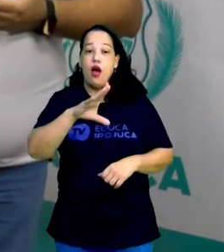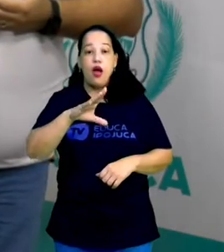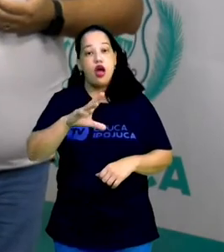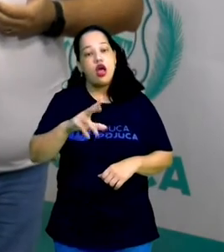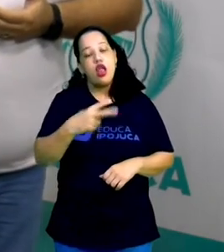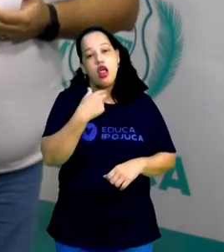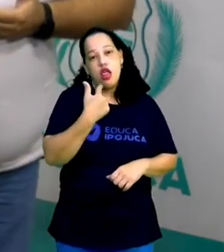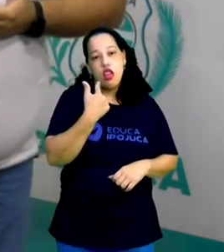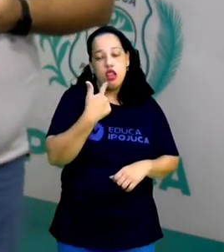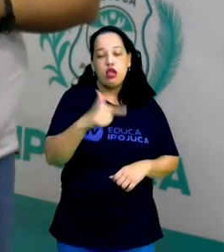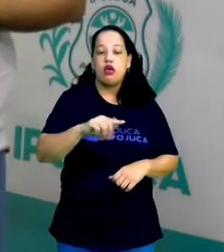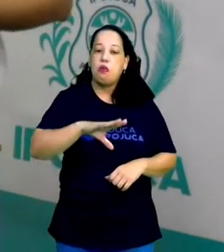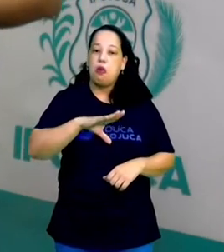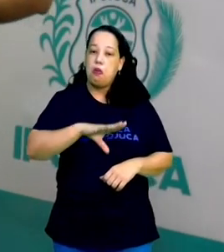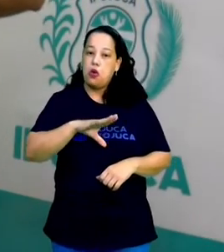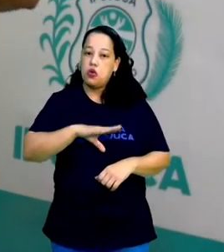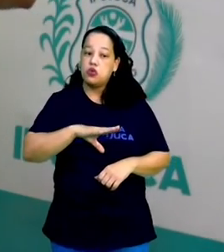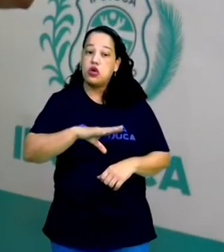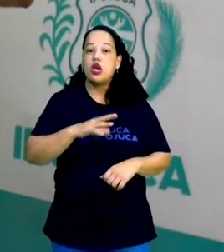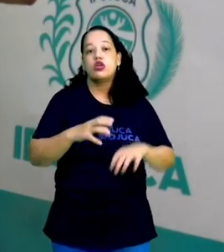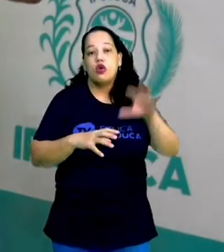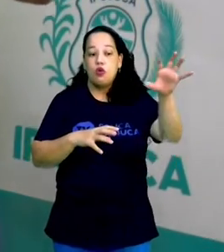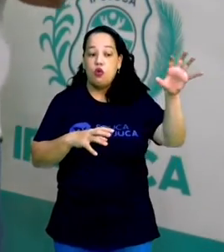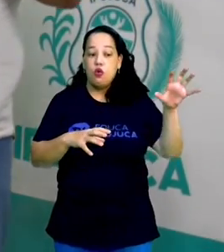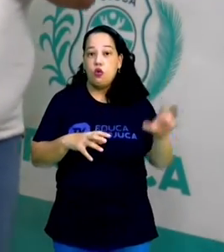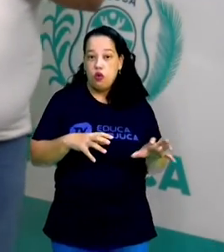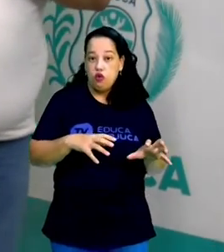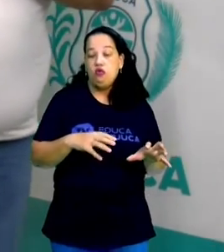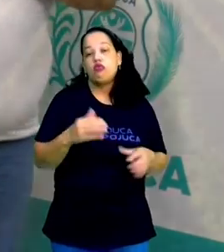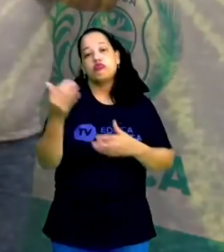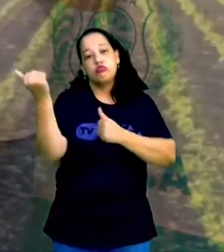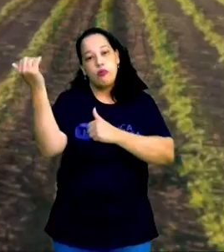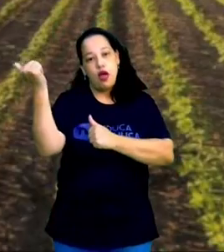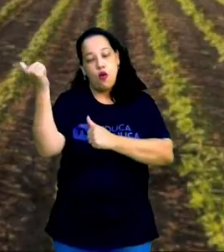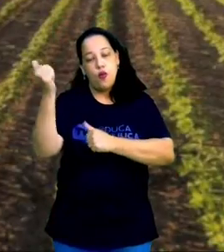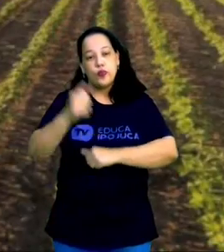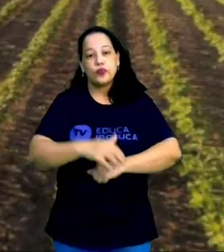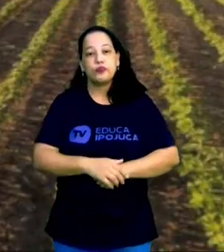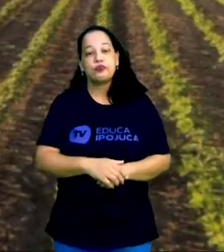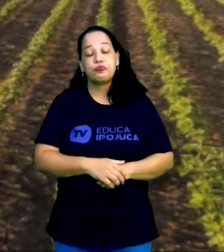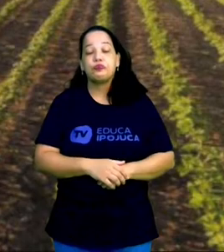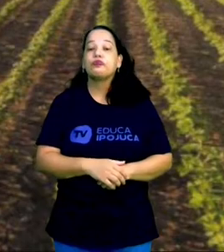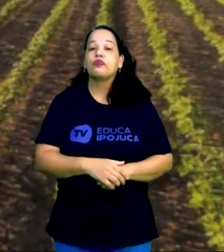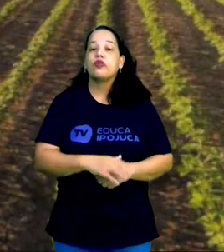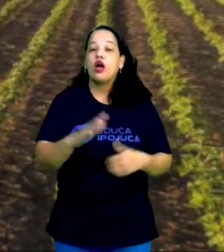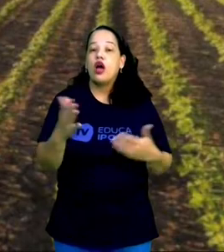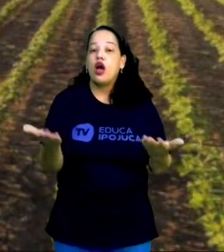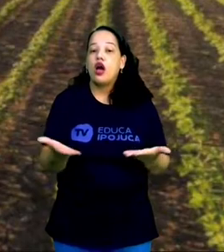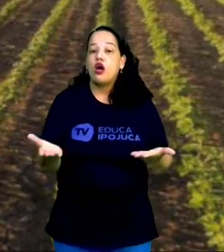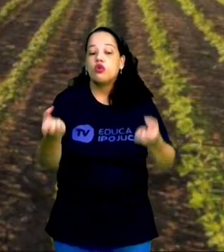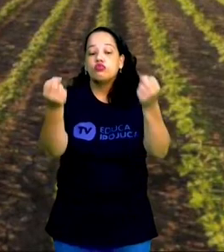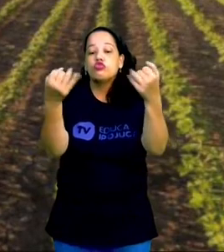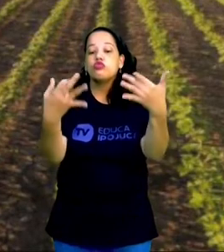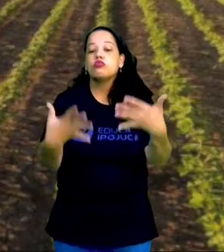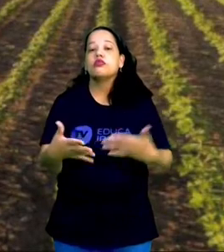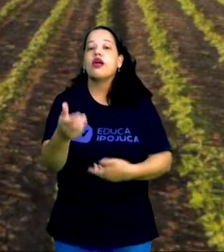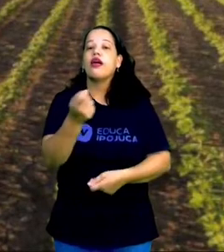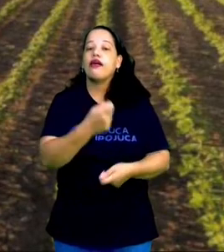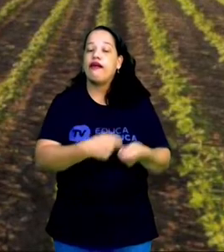falam o espanhol. Ok? Vamos falar agora um pouquinho da economia desses países.